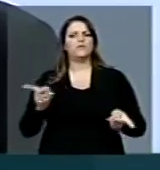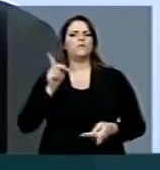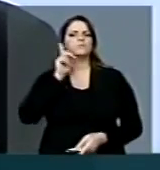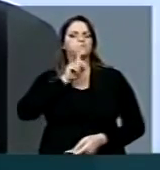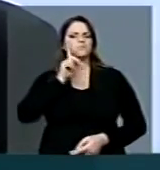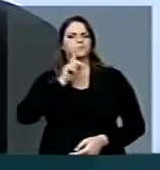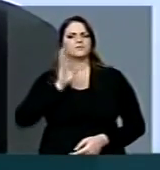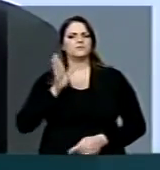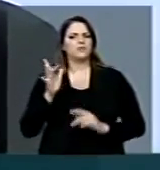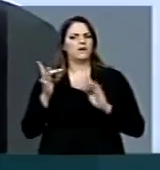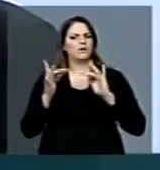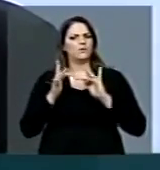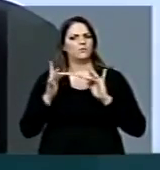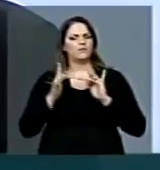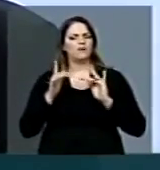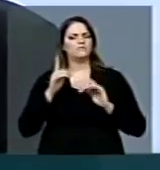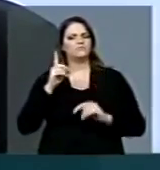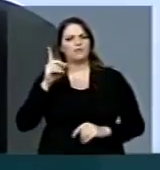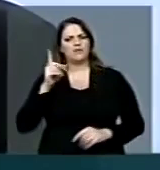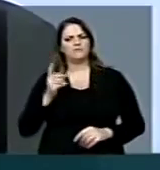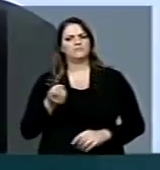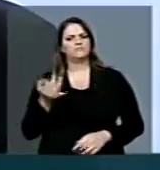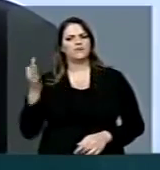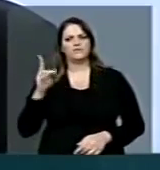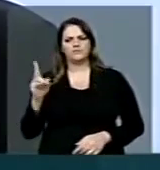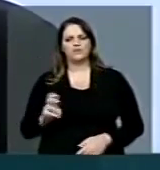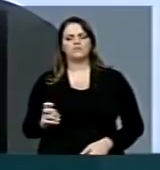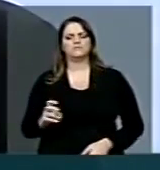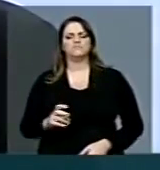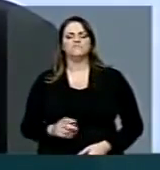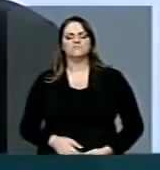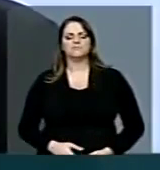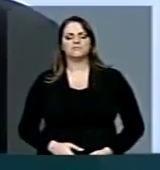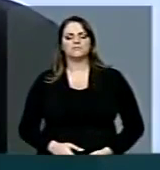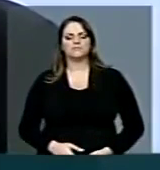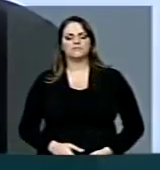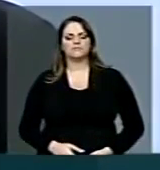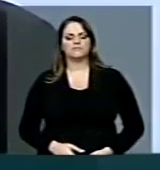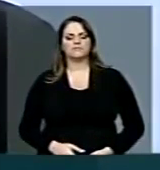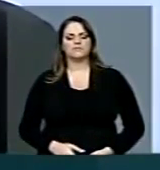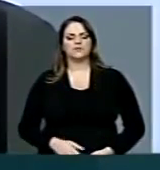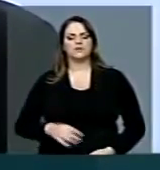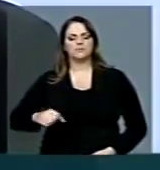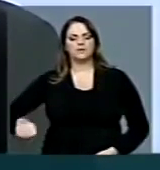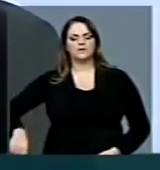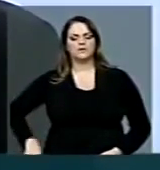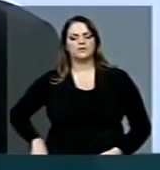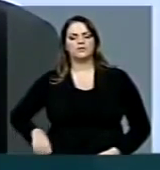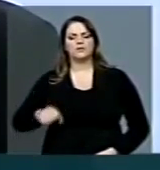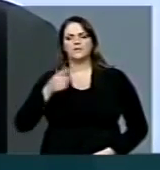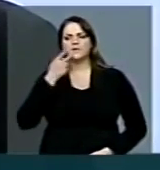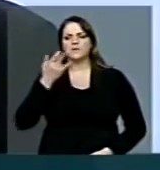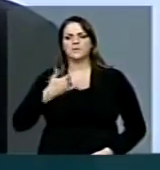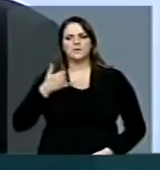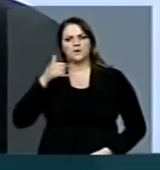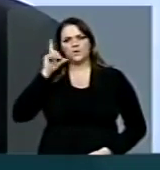manteve diversos contatos com autoridades dos Estados Unidos. O embaixador Schenner me falava sobre isso ontem.